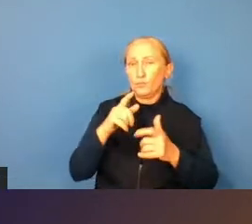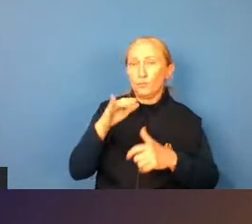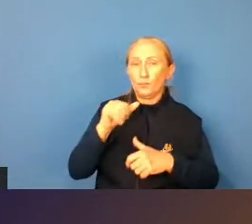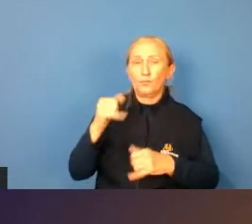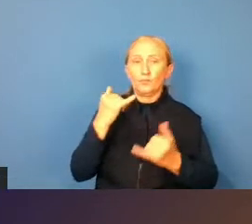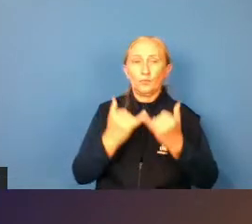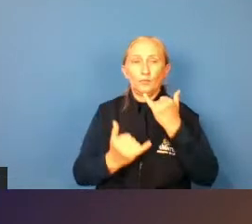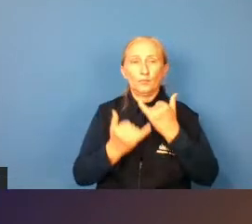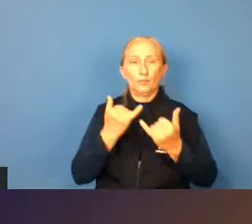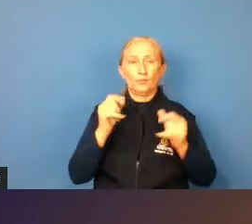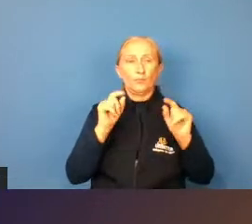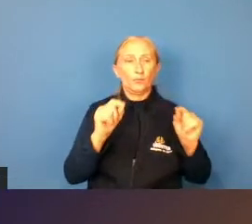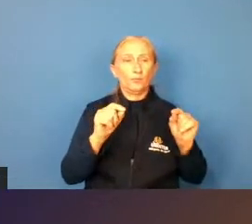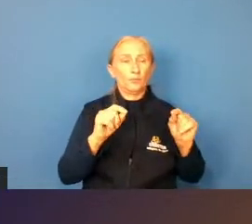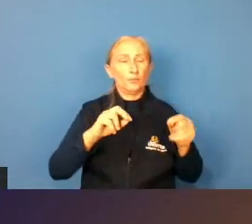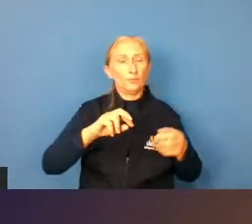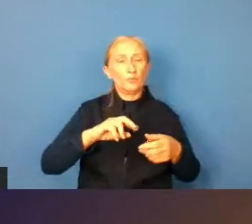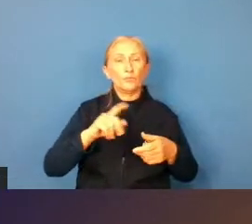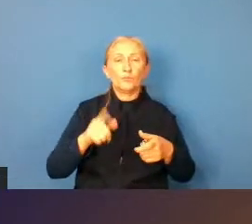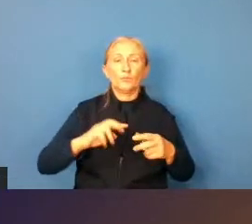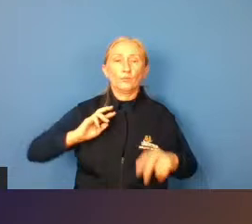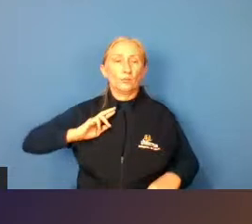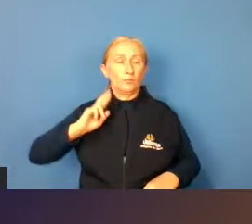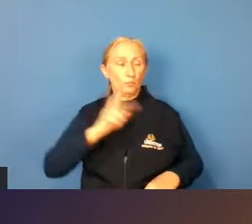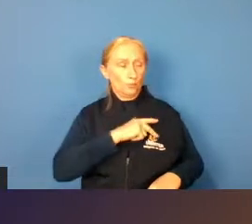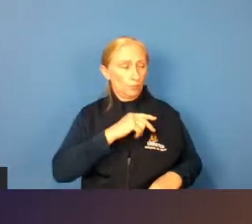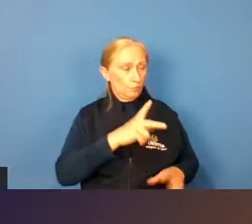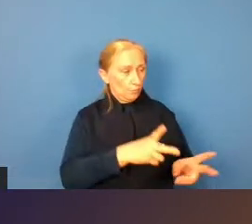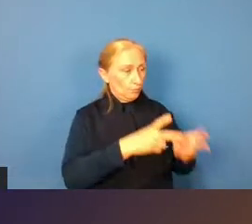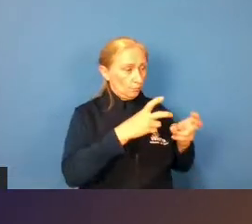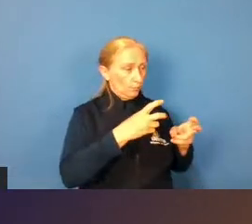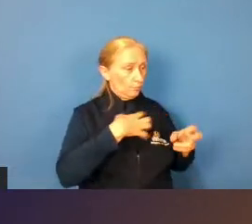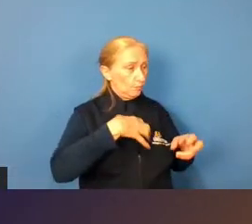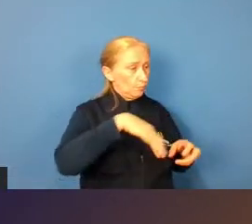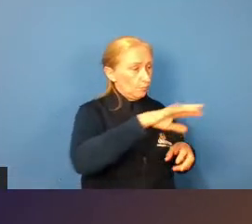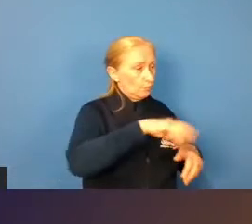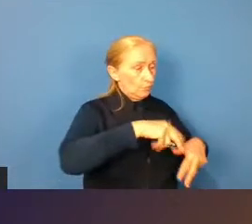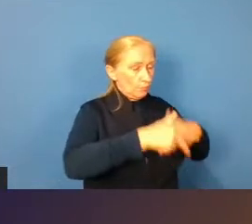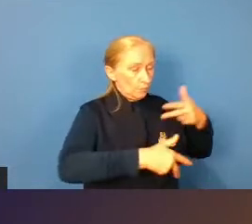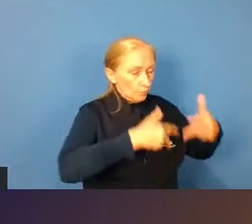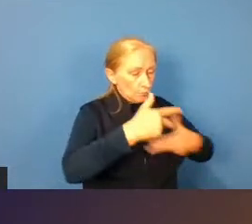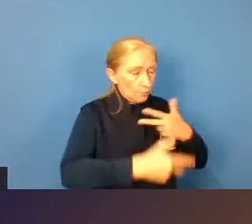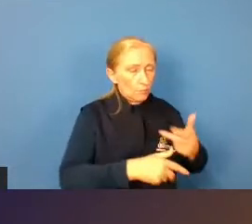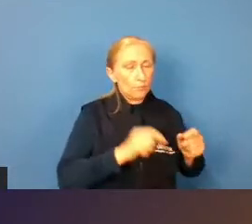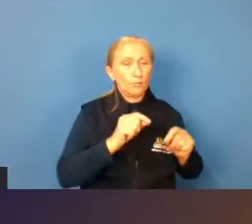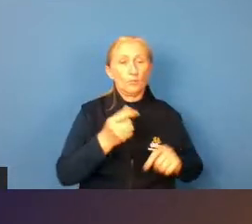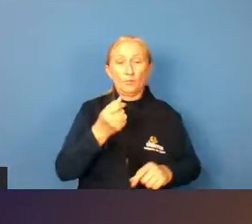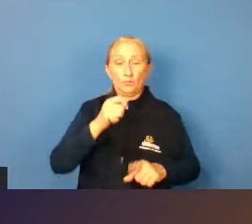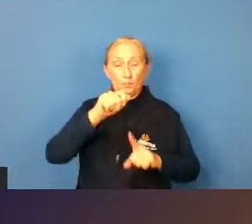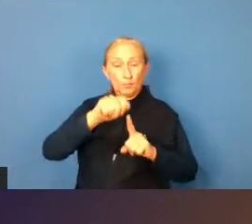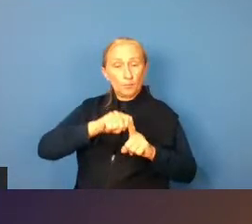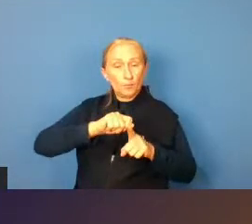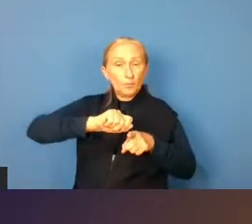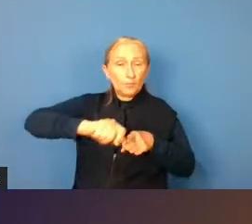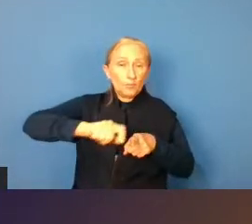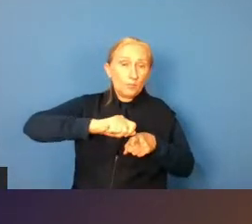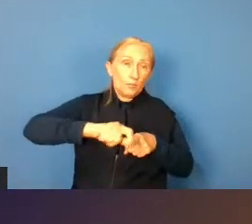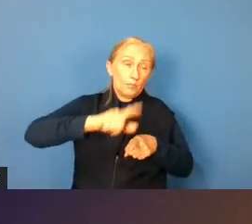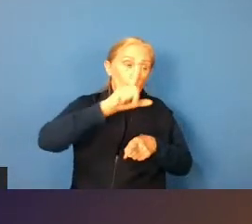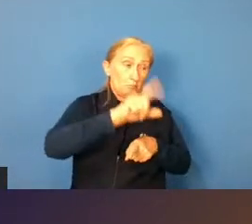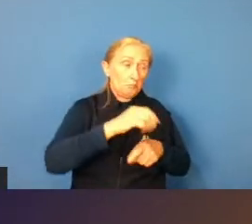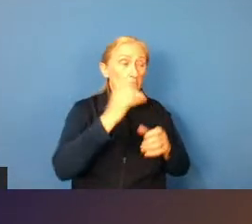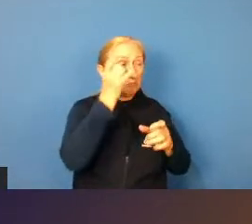similar a essa questão do trans eles se identificam no hip hop talvez a mensalidade de uma aula de hip hop seja mais